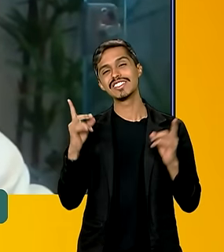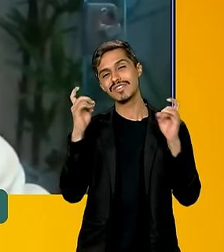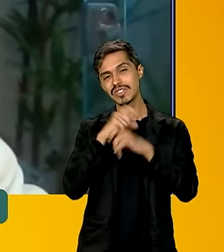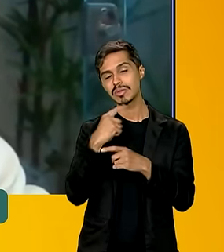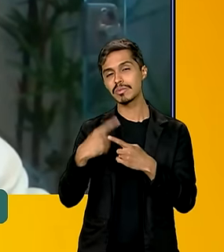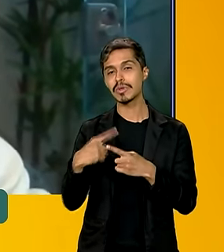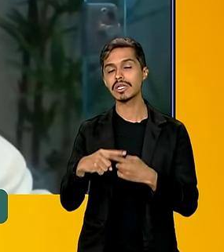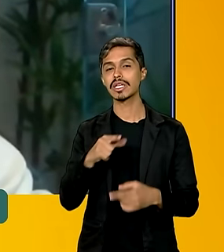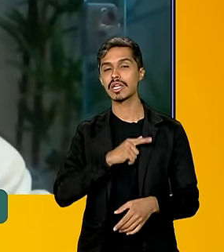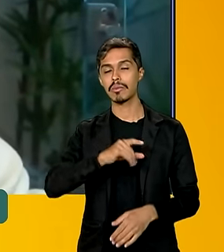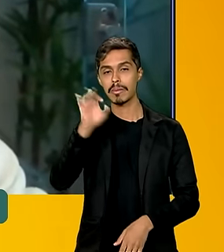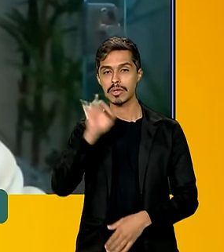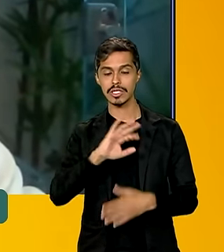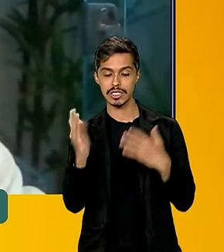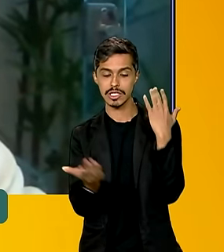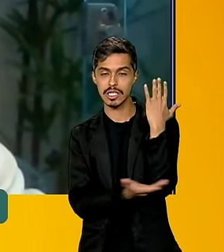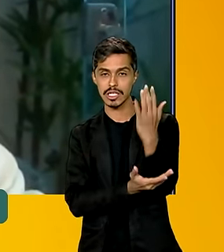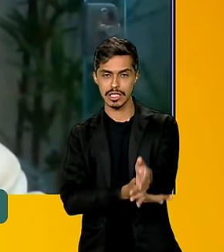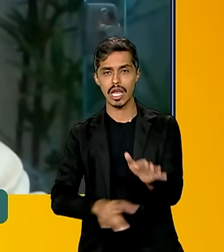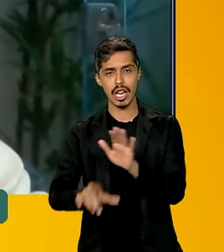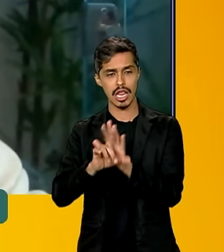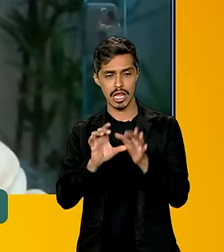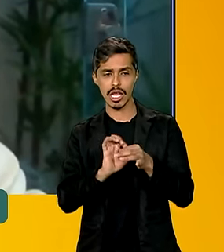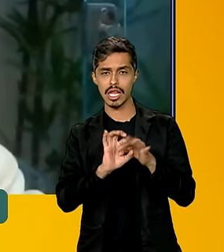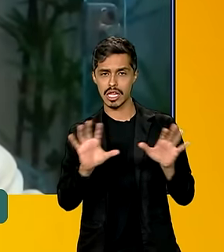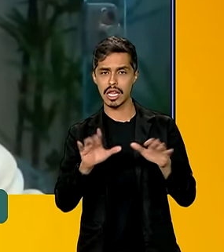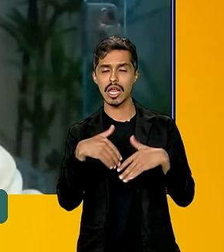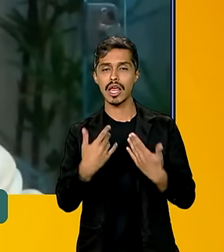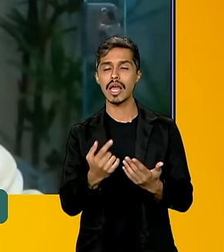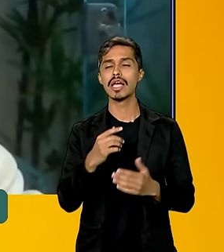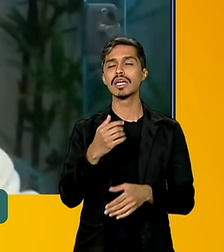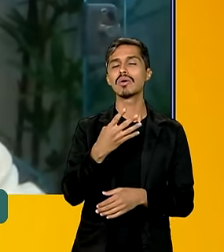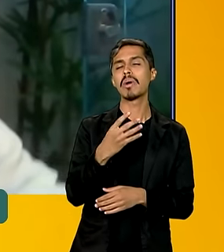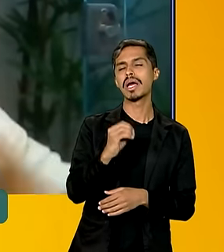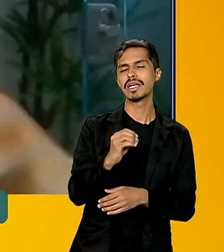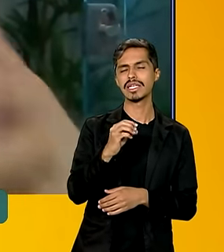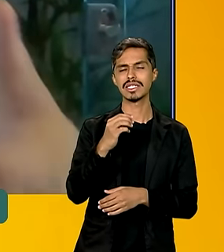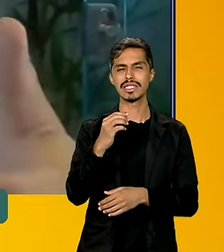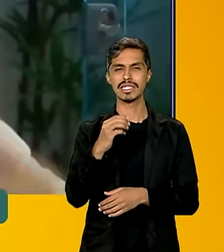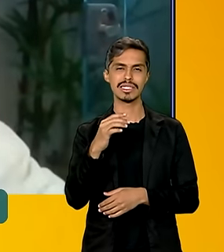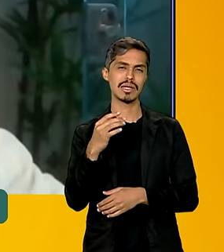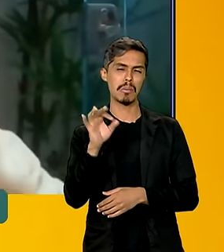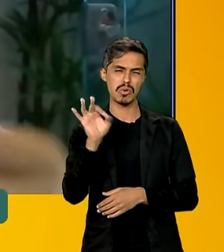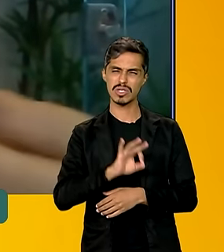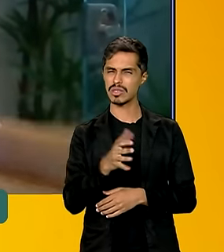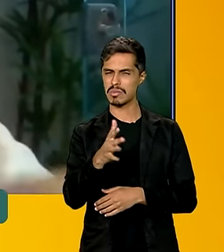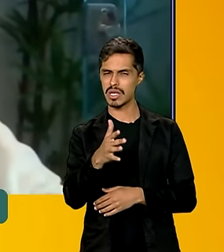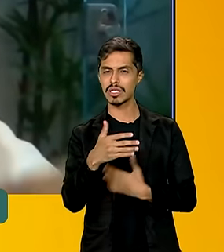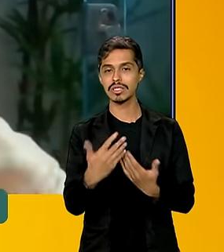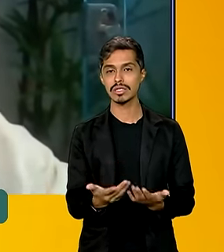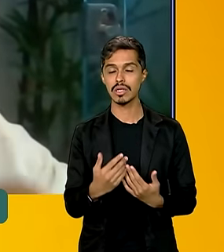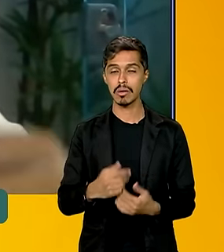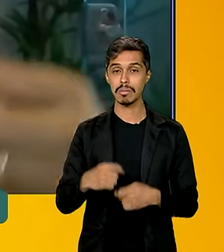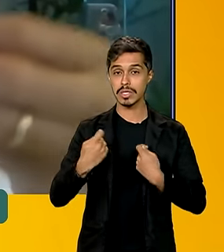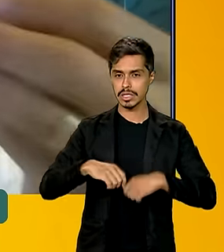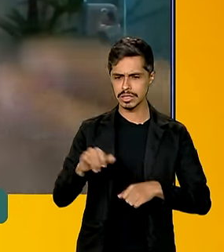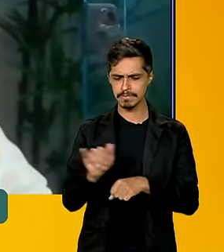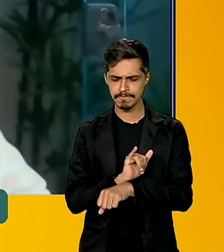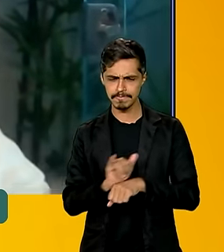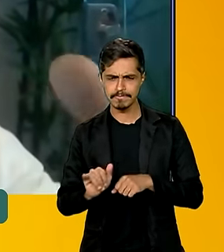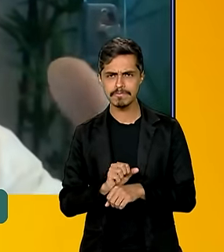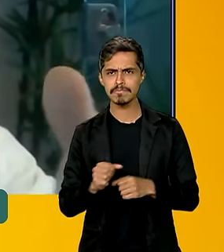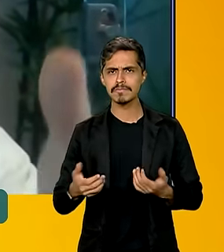desmatamento legal que chega a 40%, 50%. Nós vamos ter que trabalhar instrumentos econômicos,